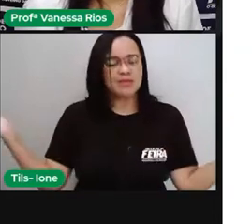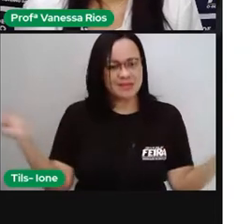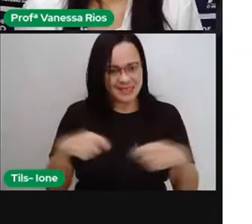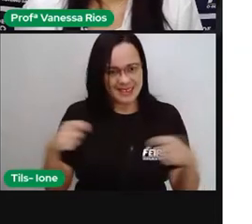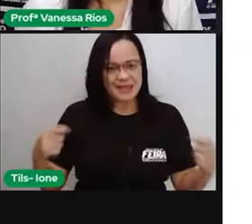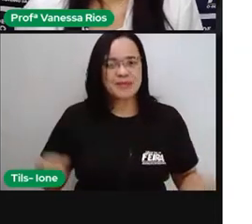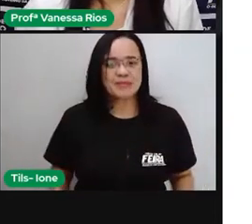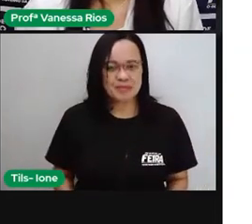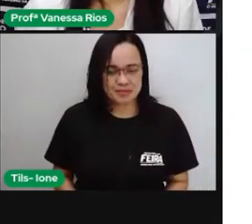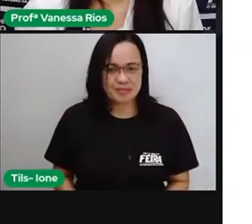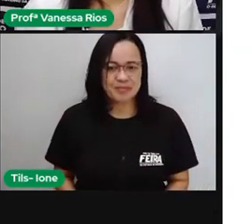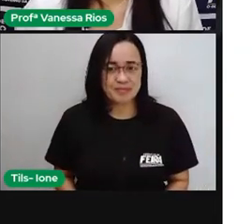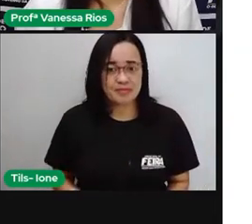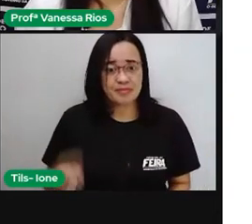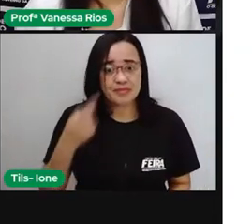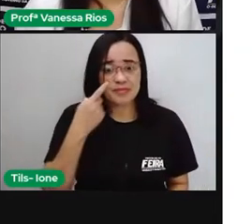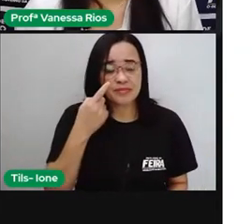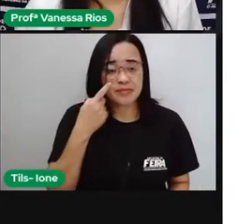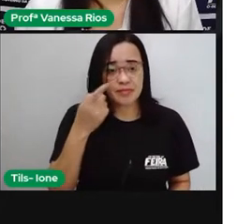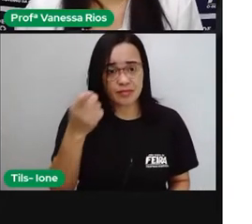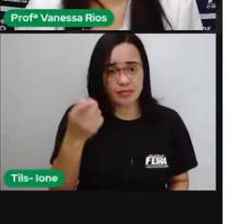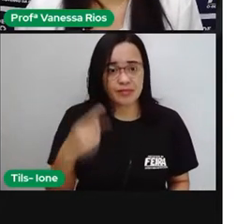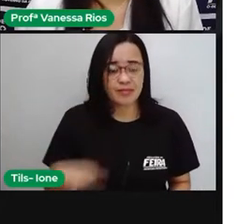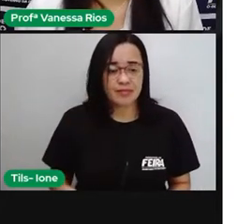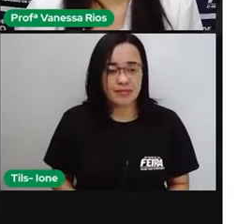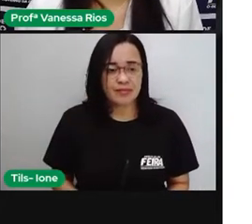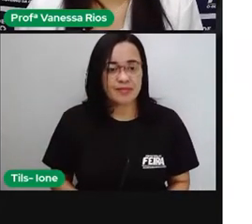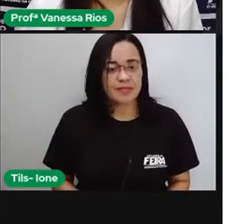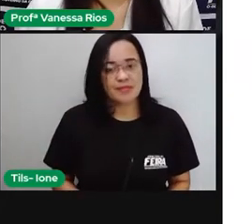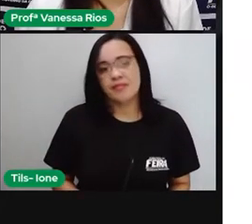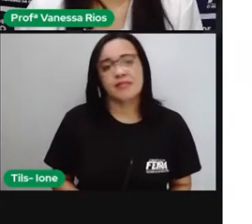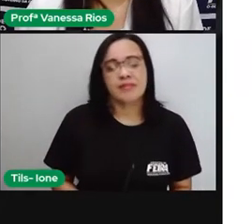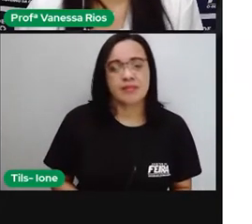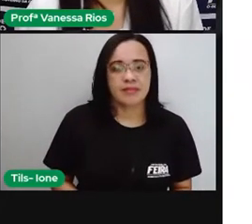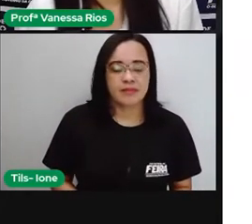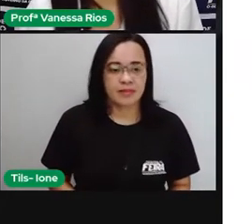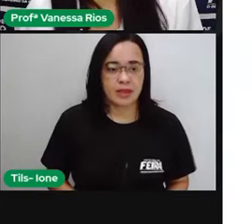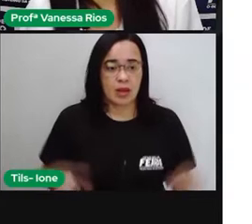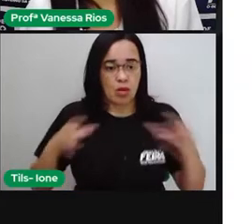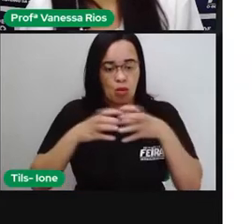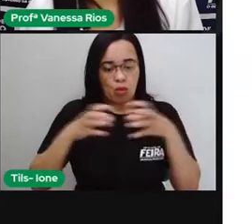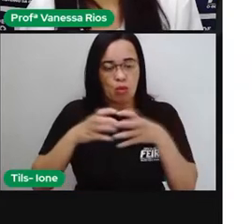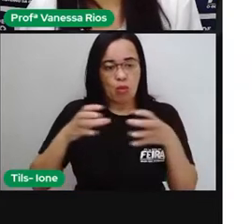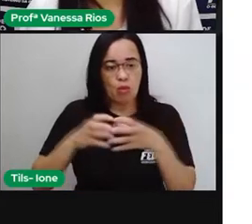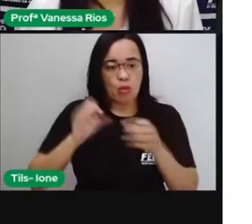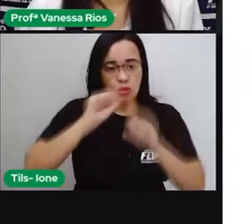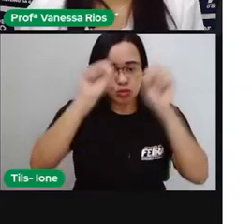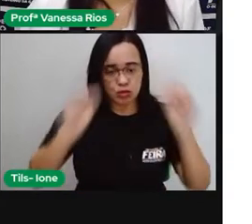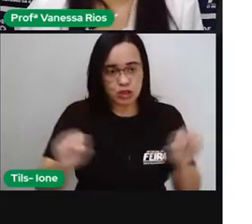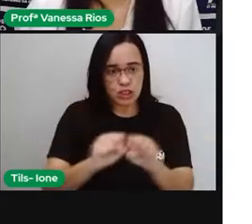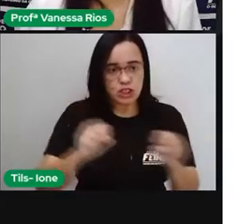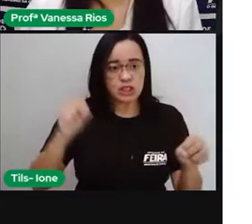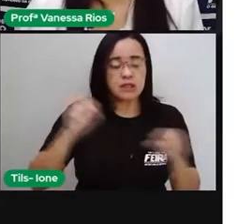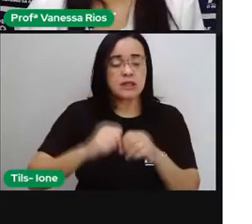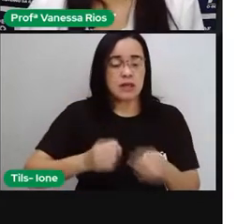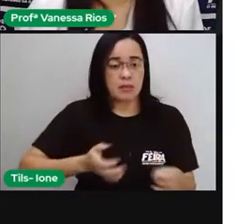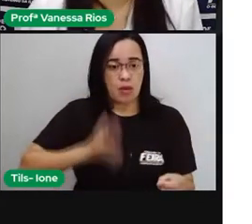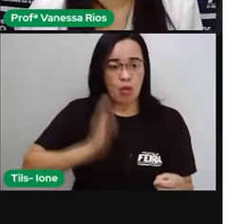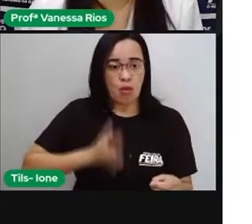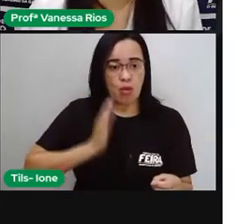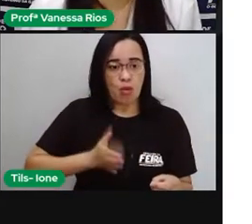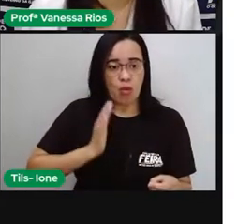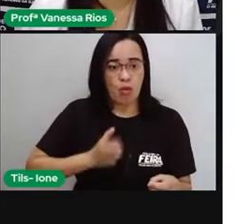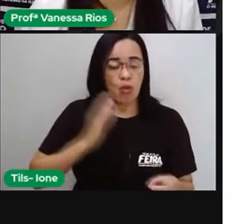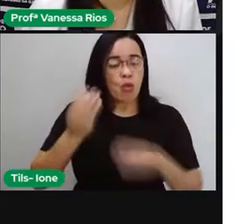E aí, outra parte, aí outros componentes do sistema circulatório, ou do sistema